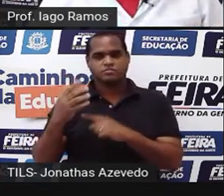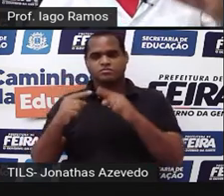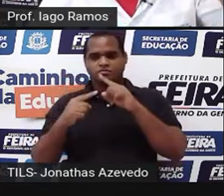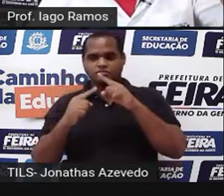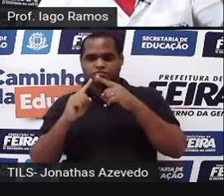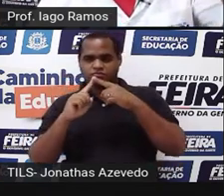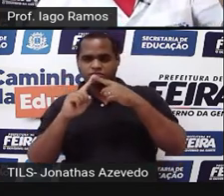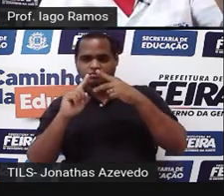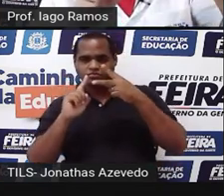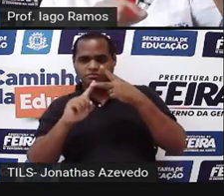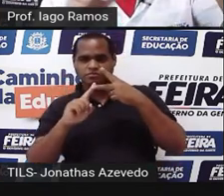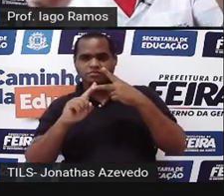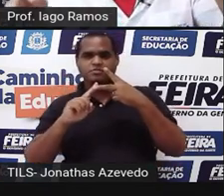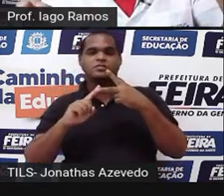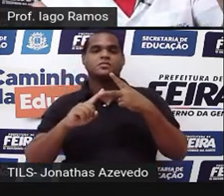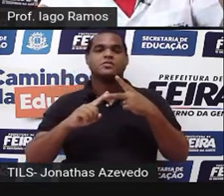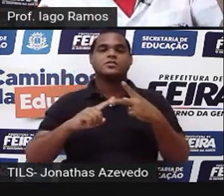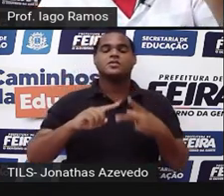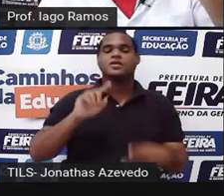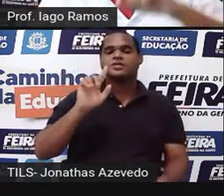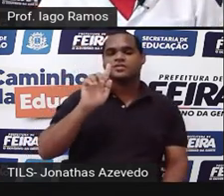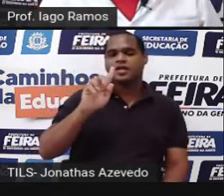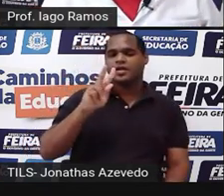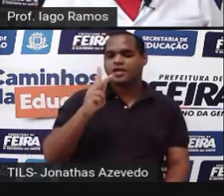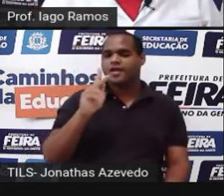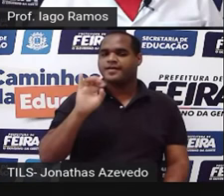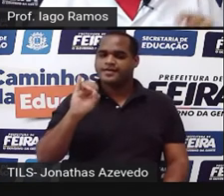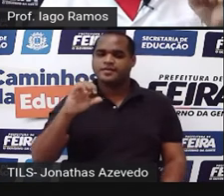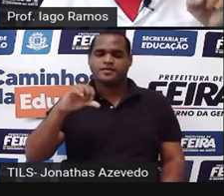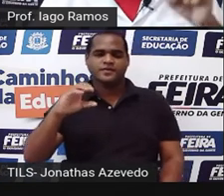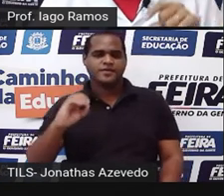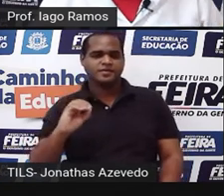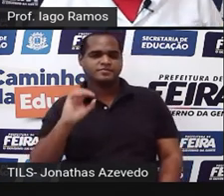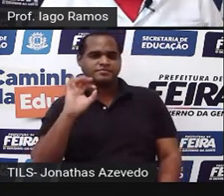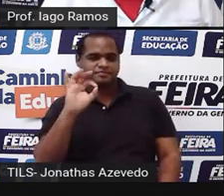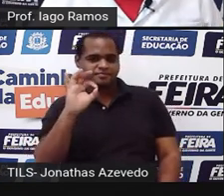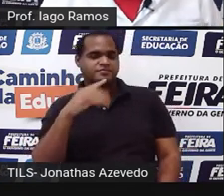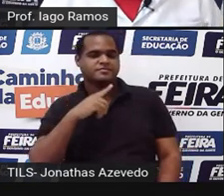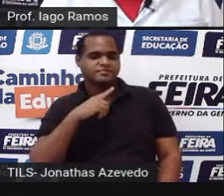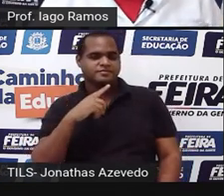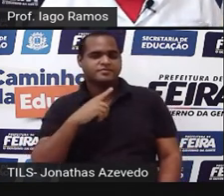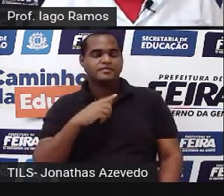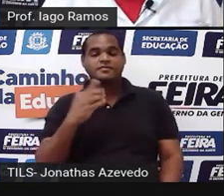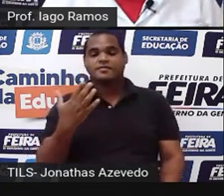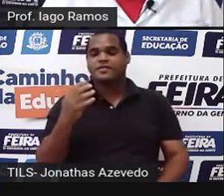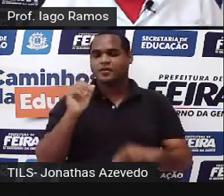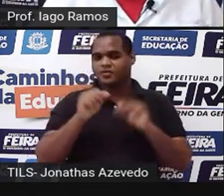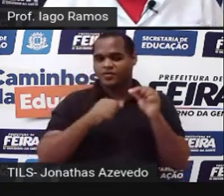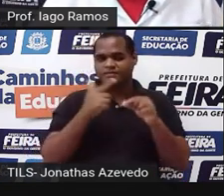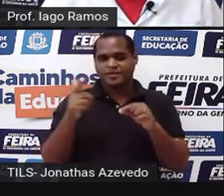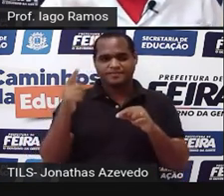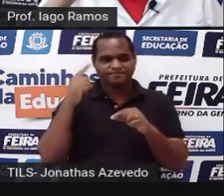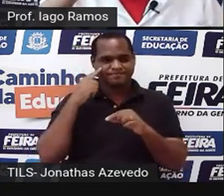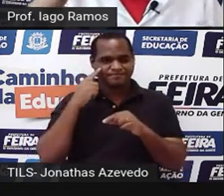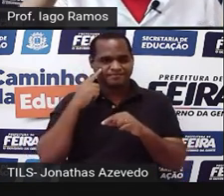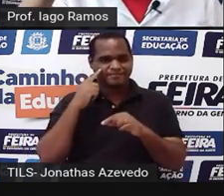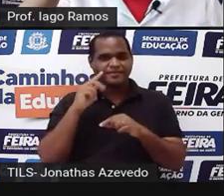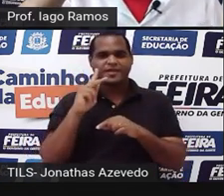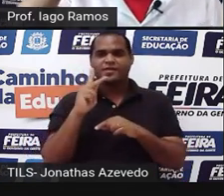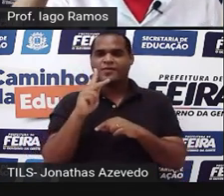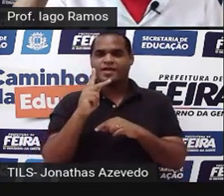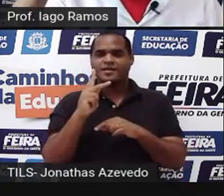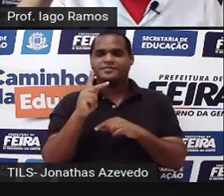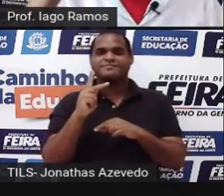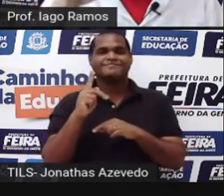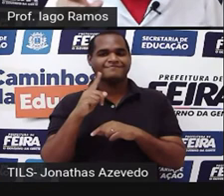pontos que eu marquei G, H, I formam o ângulo 90. G, H, I e eu boto um circunflexozinho no H porque